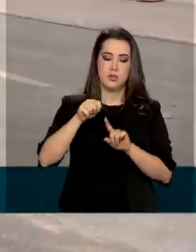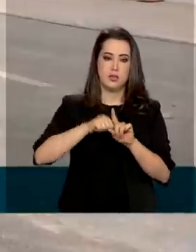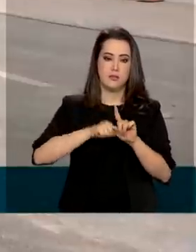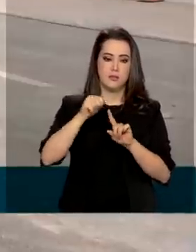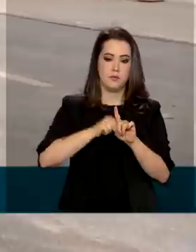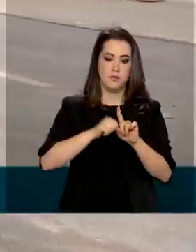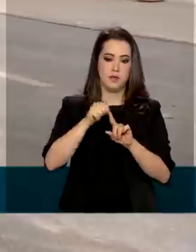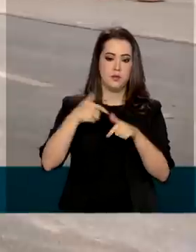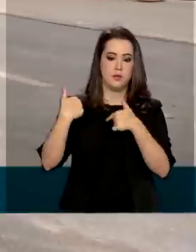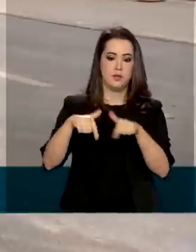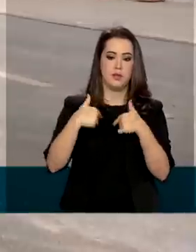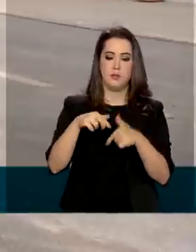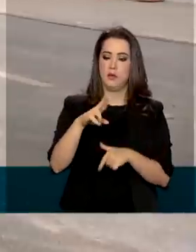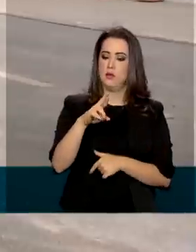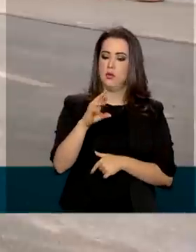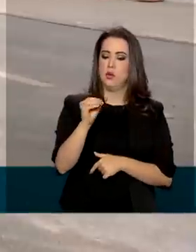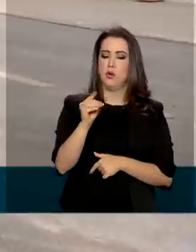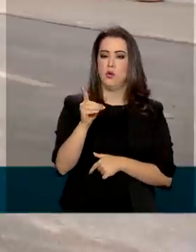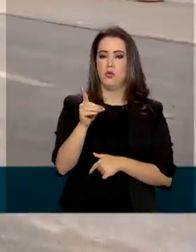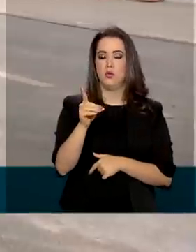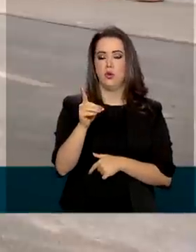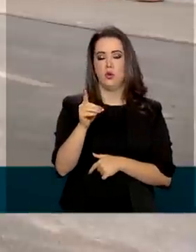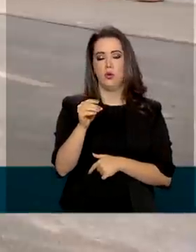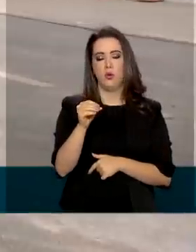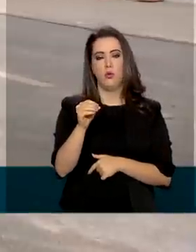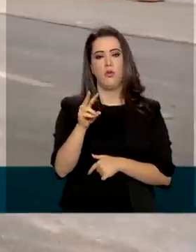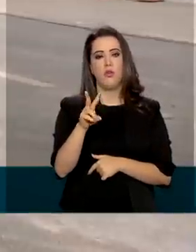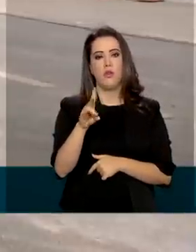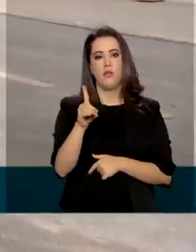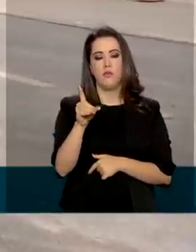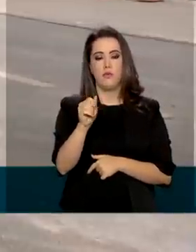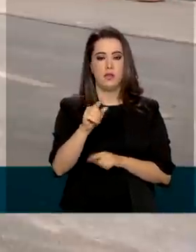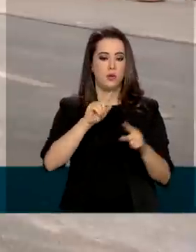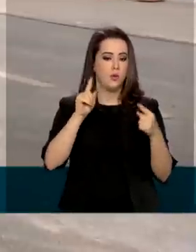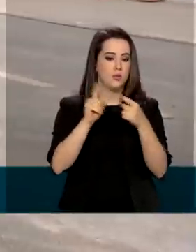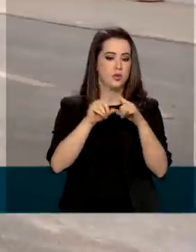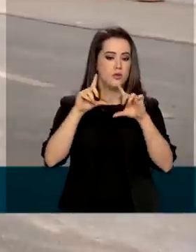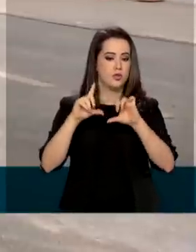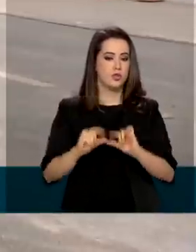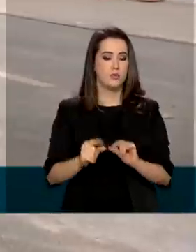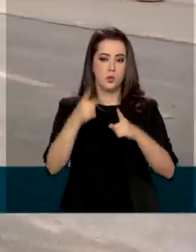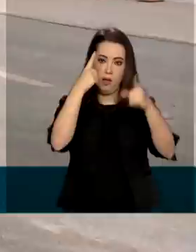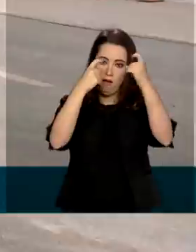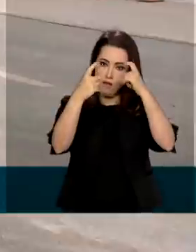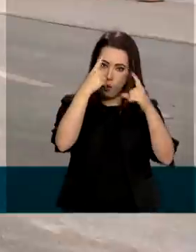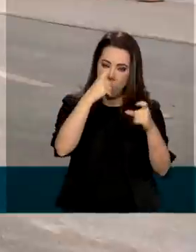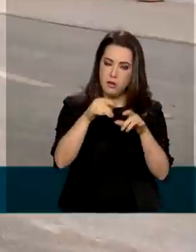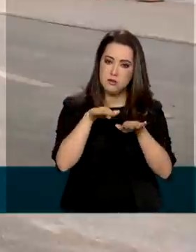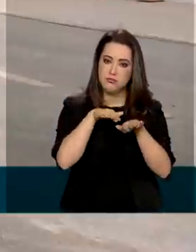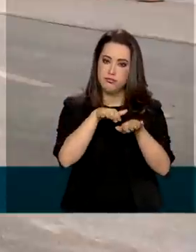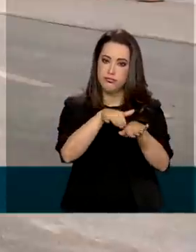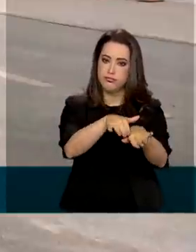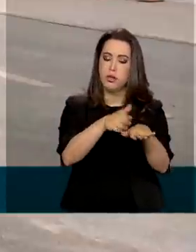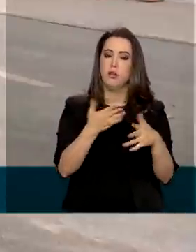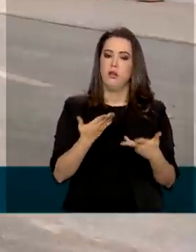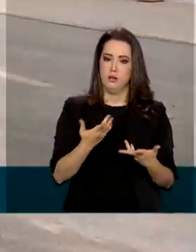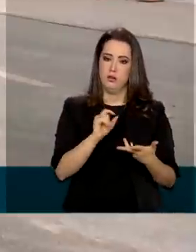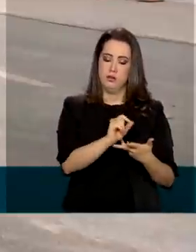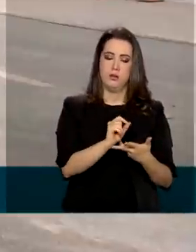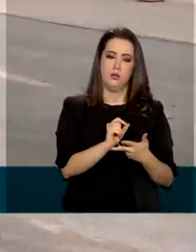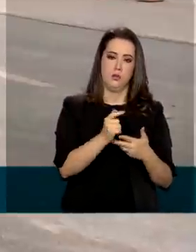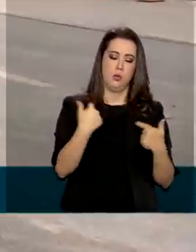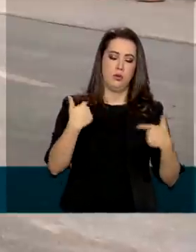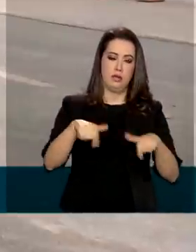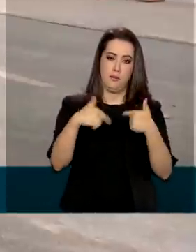rodovida com o objetivo de diminuir a violência no trânsito. Com ações educativas e de